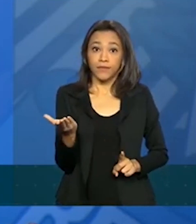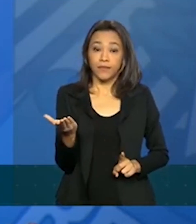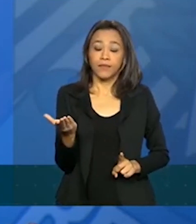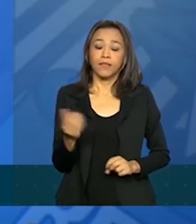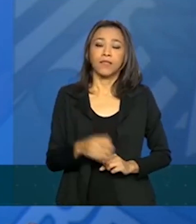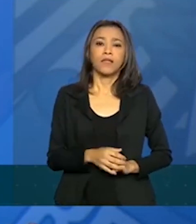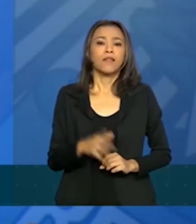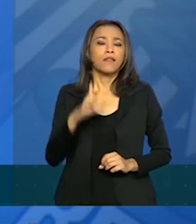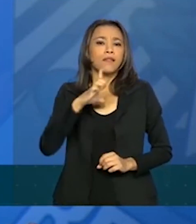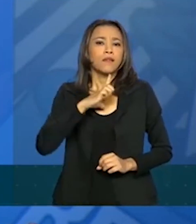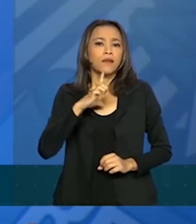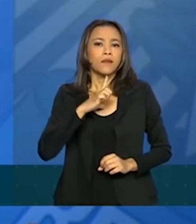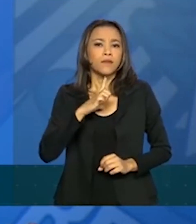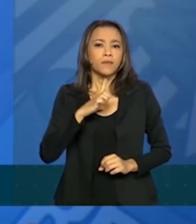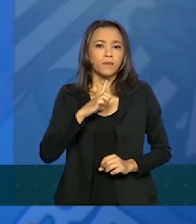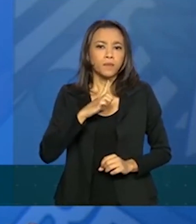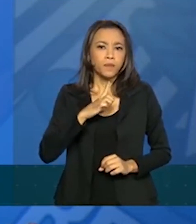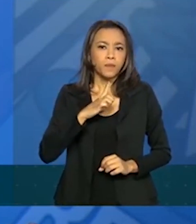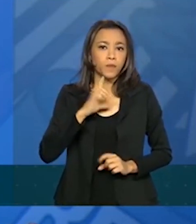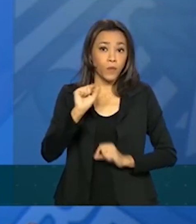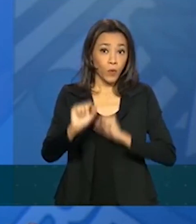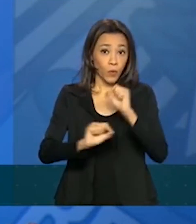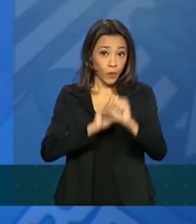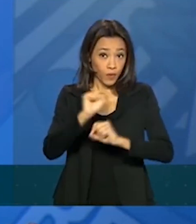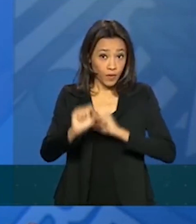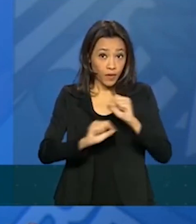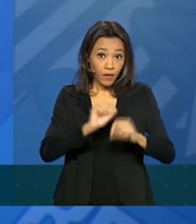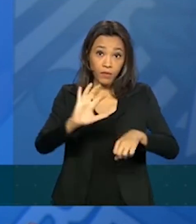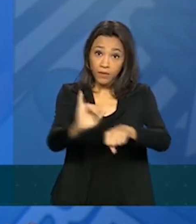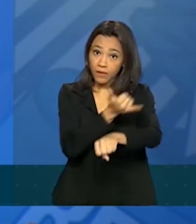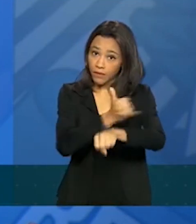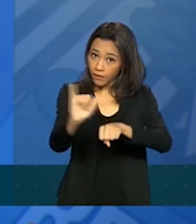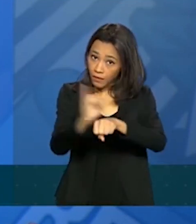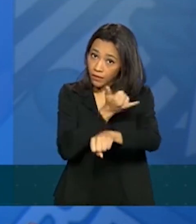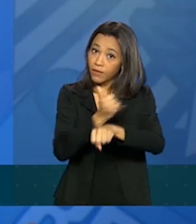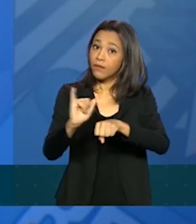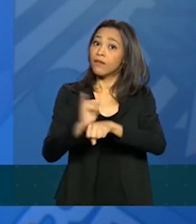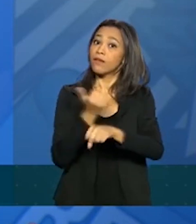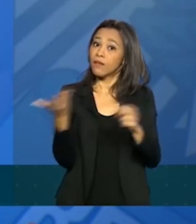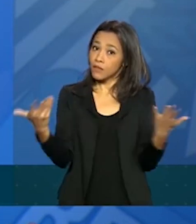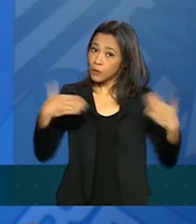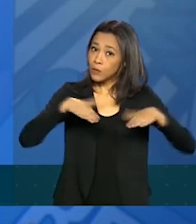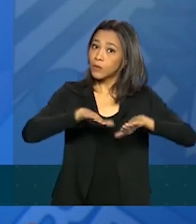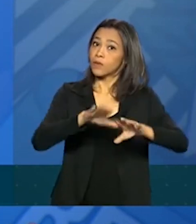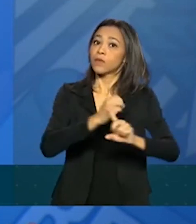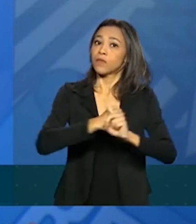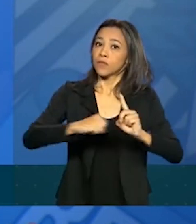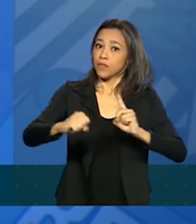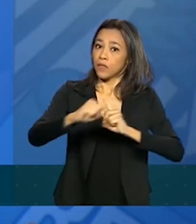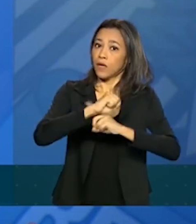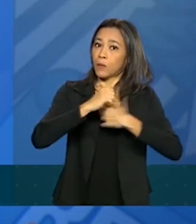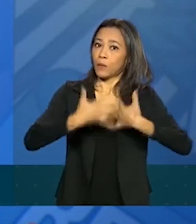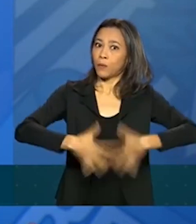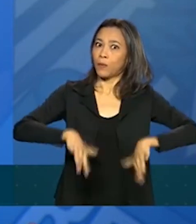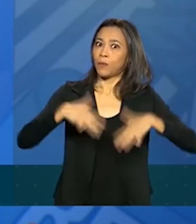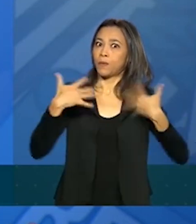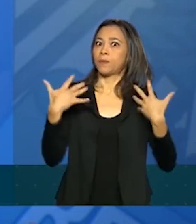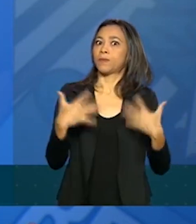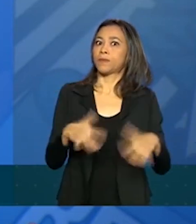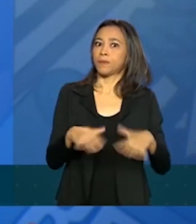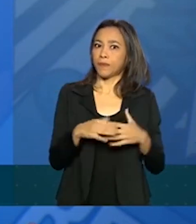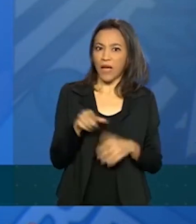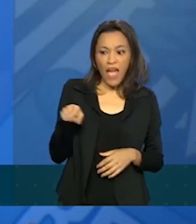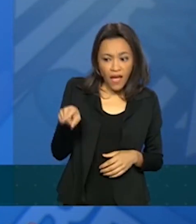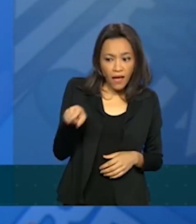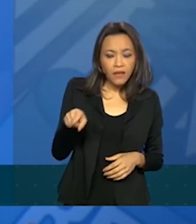existe um componente de inclusão social muito relevante. Essas mais de